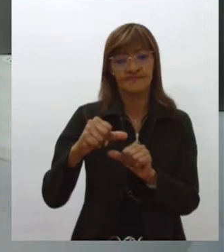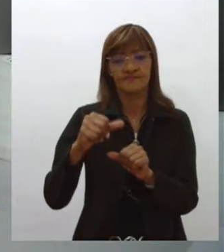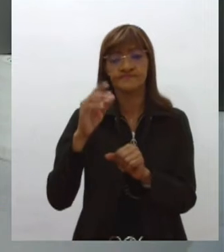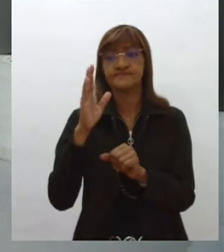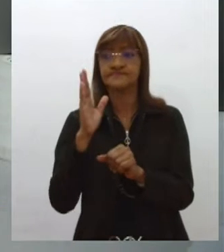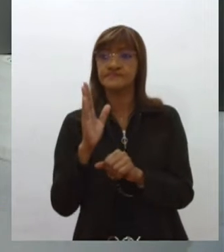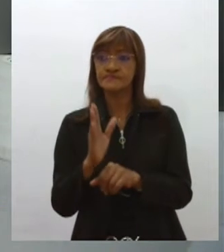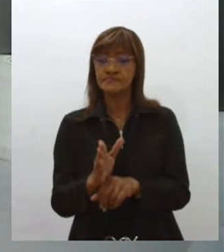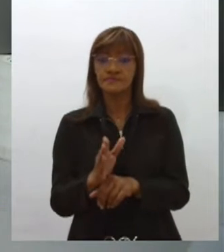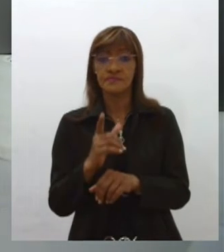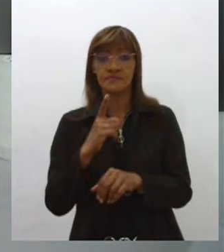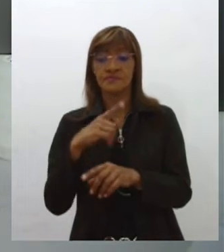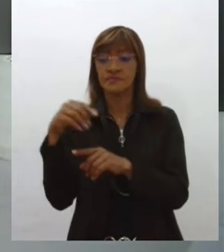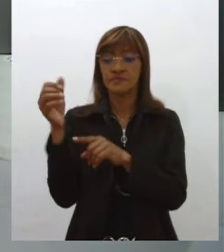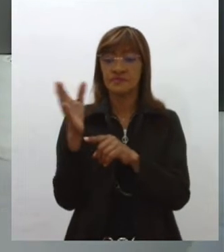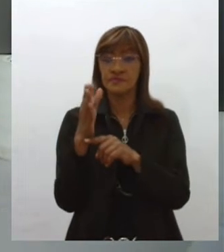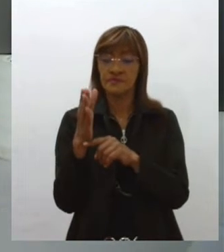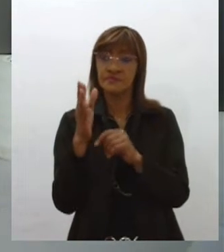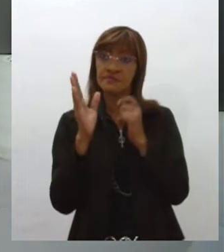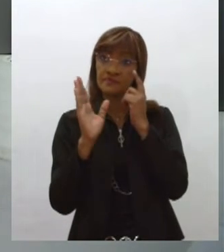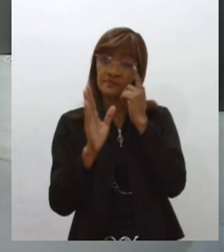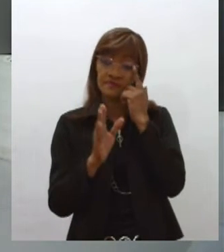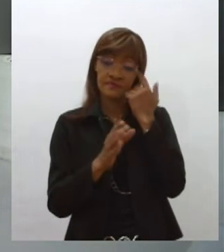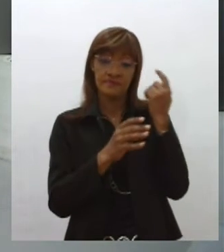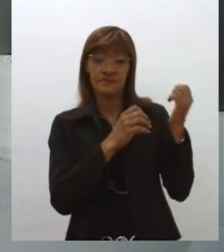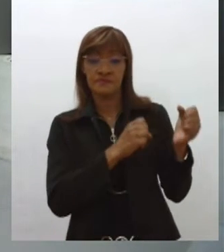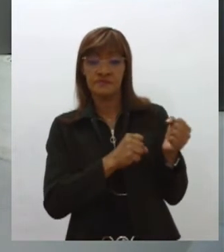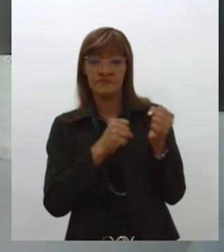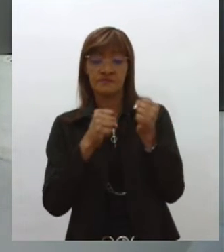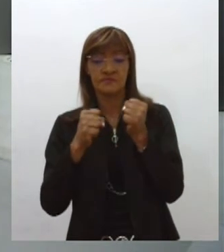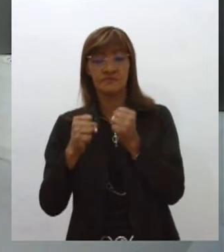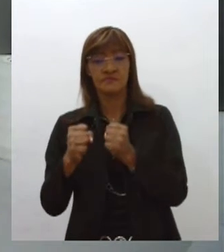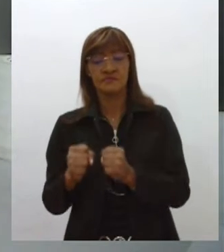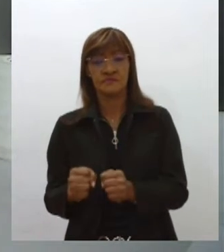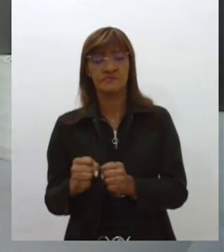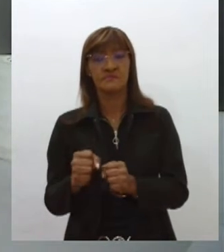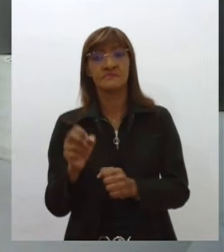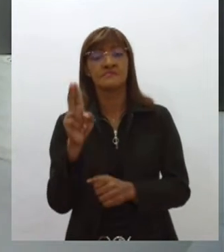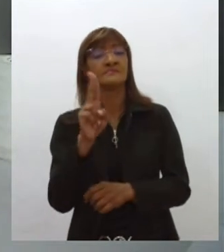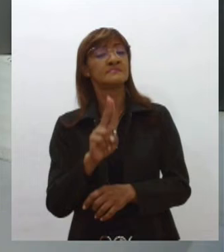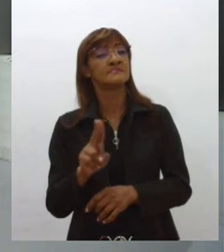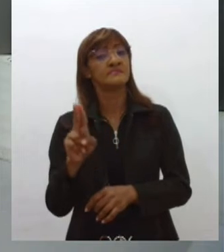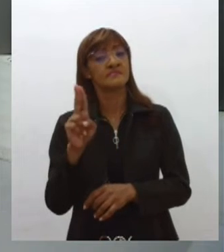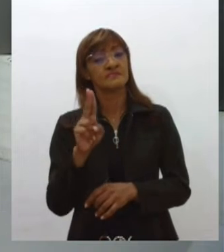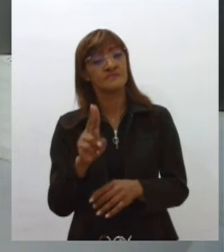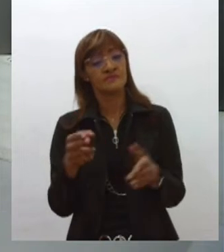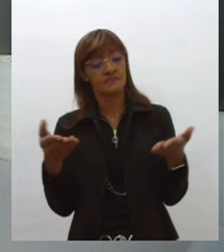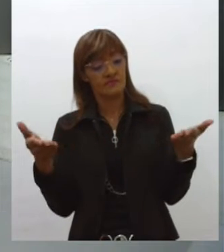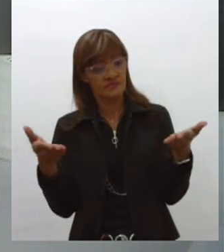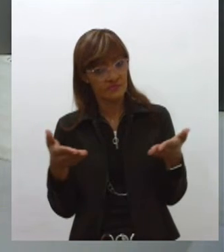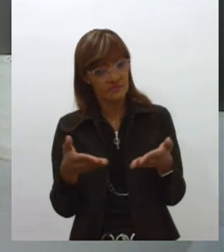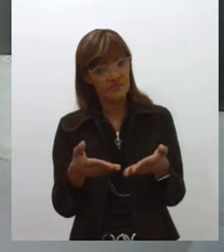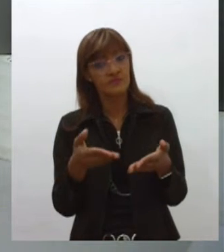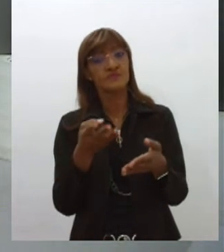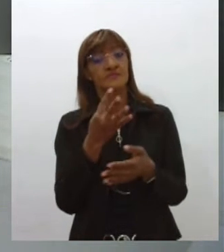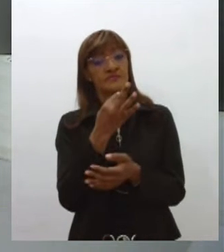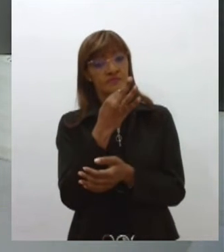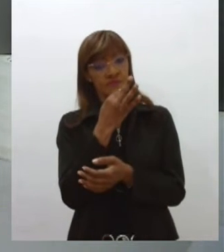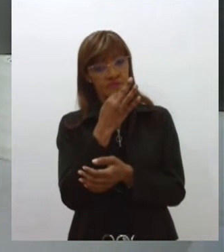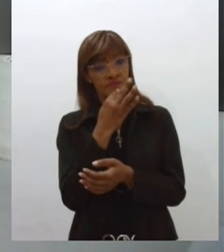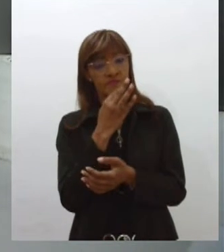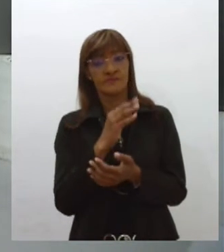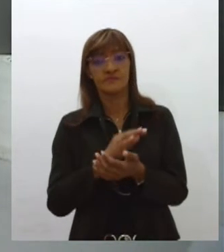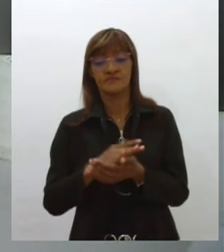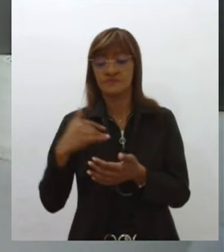Império, foi reestilizada, se assim dizendo, para a bandeira nacional que conhecemos, né? E, ao longo do